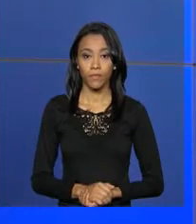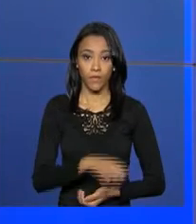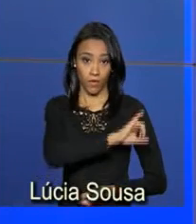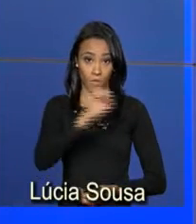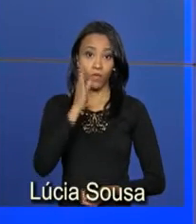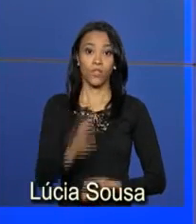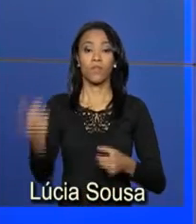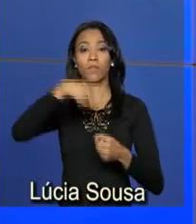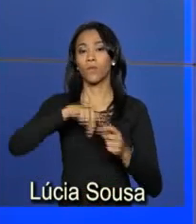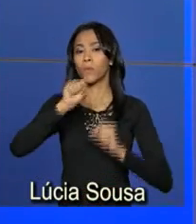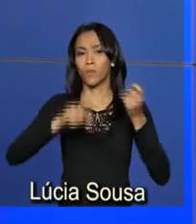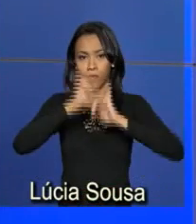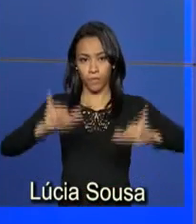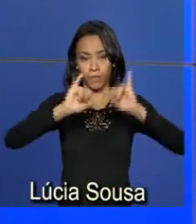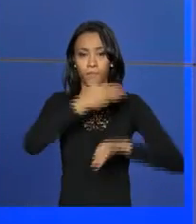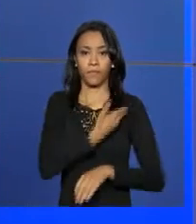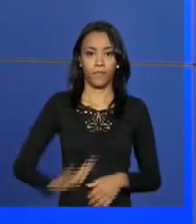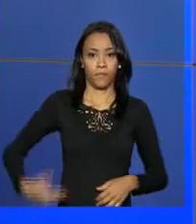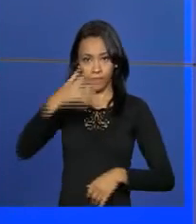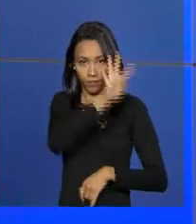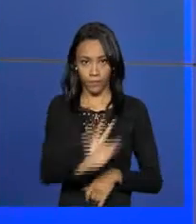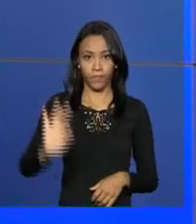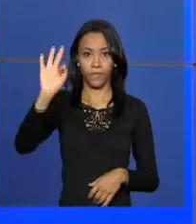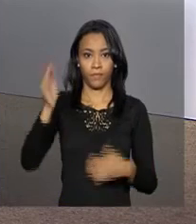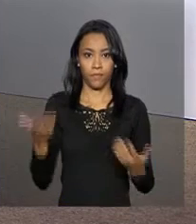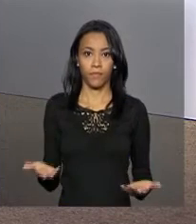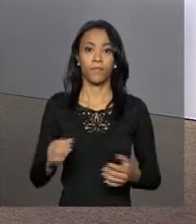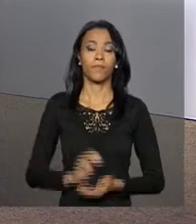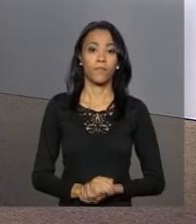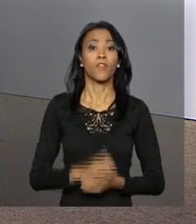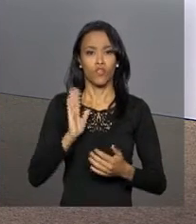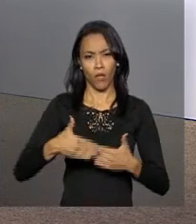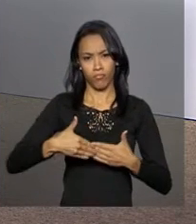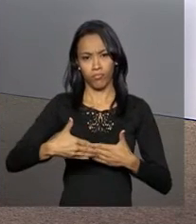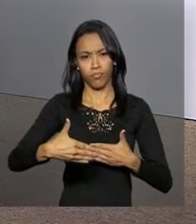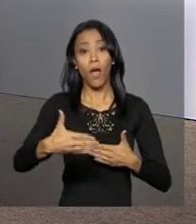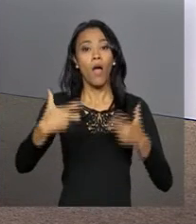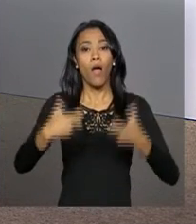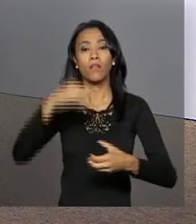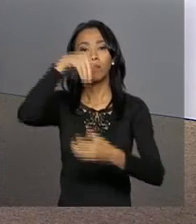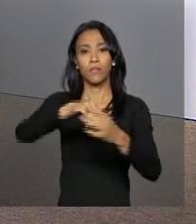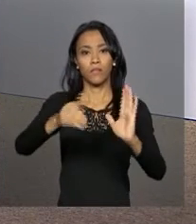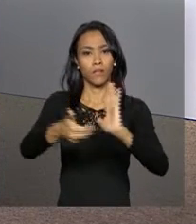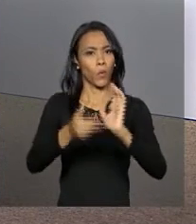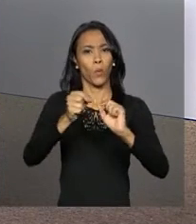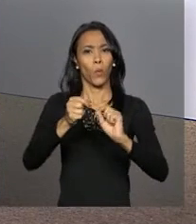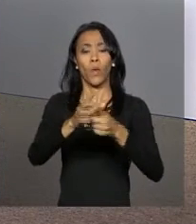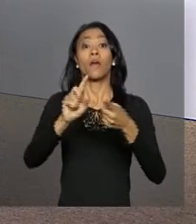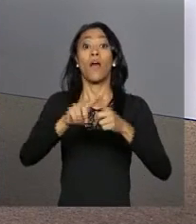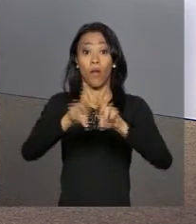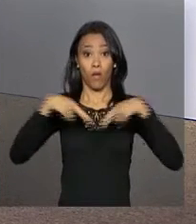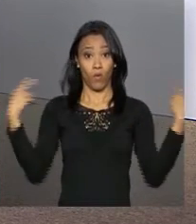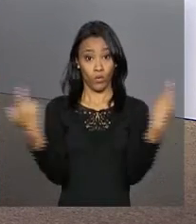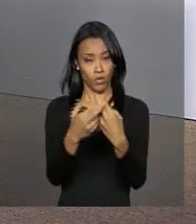Olá, estamos de volta com as notícias do Poder Executivo Federal. Está em andamento na Câmara dos Deputados a sessão em que os parlamentares